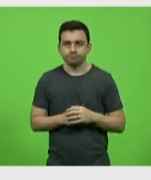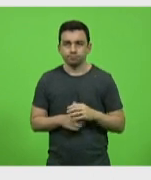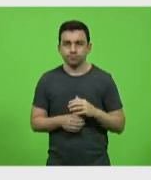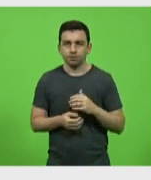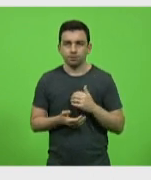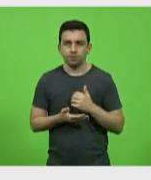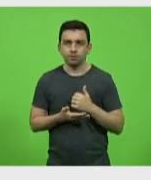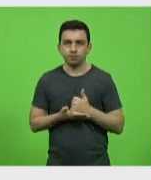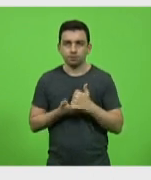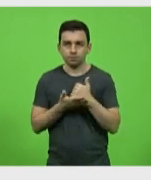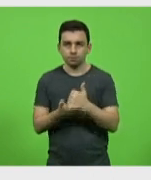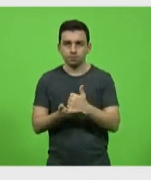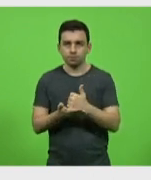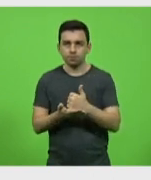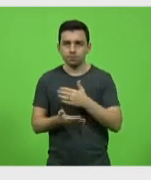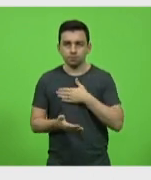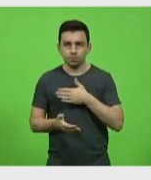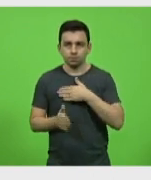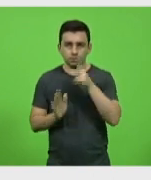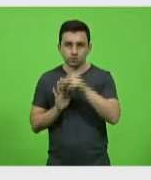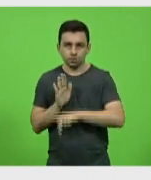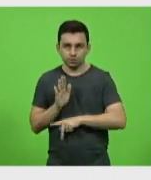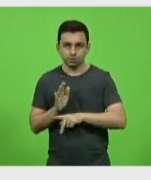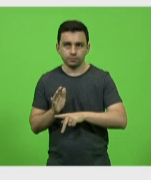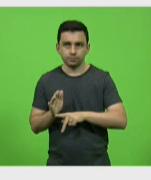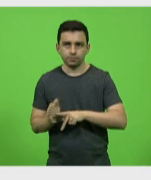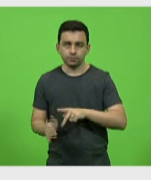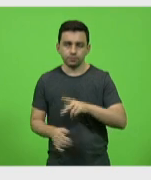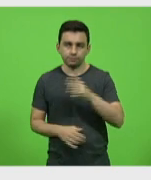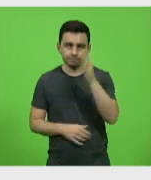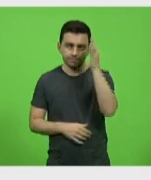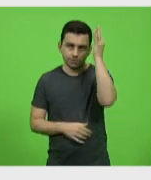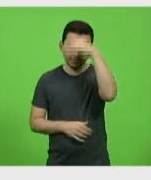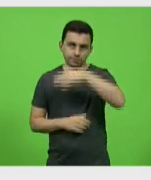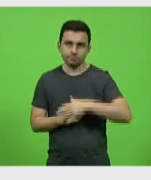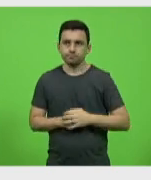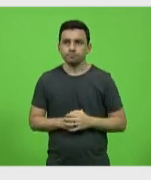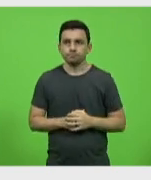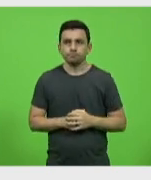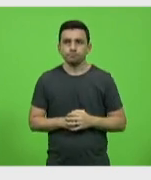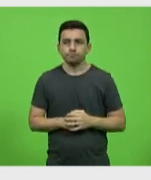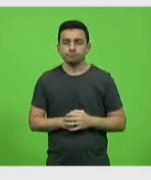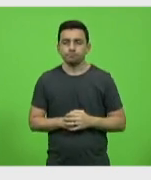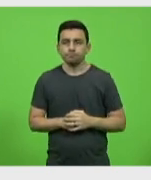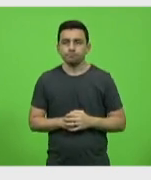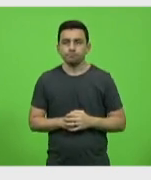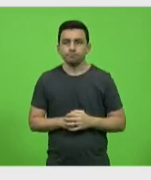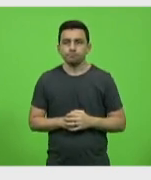do meu colega Fernando Clem. Deputado Moacir Sopelsa vota não.